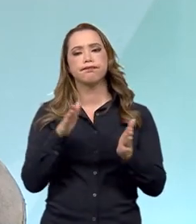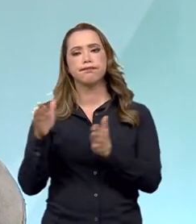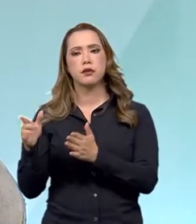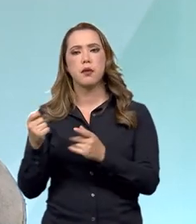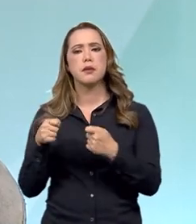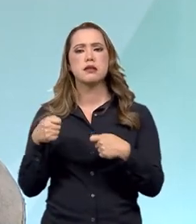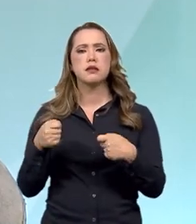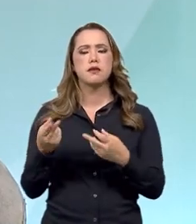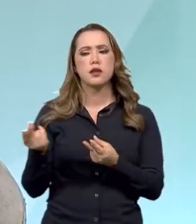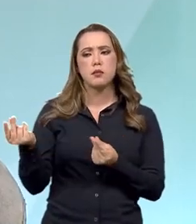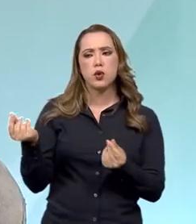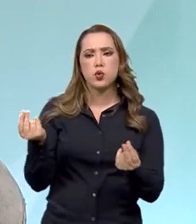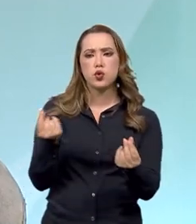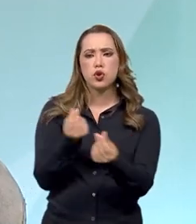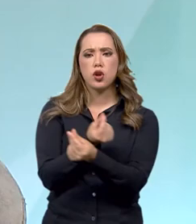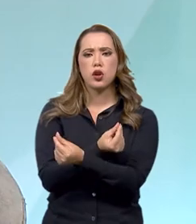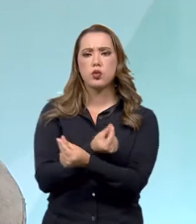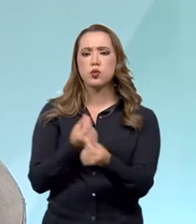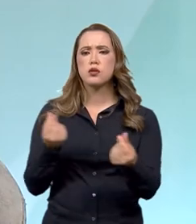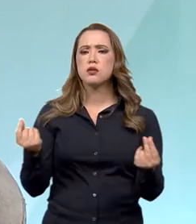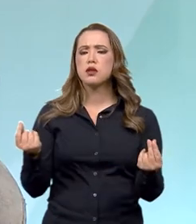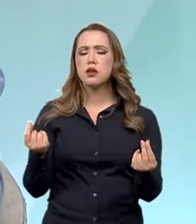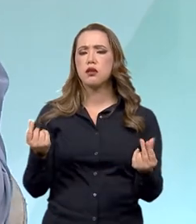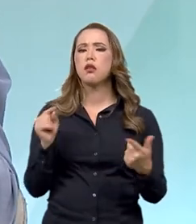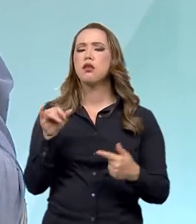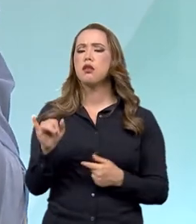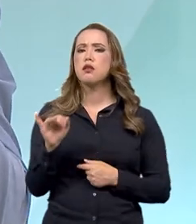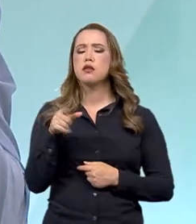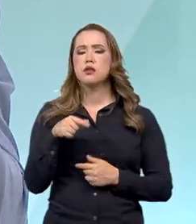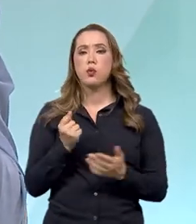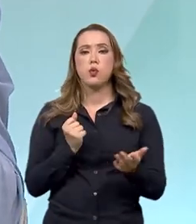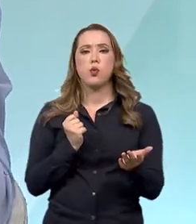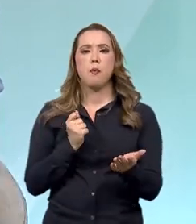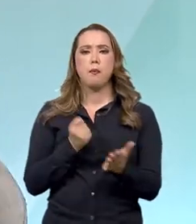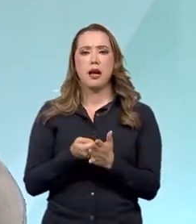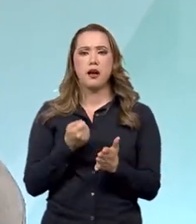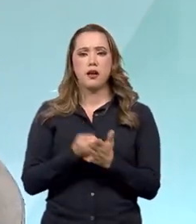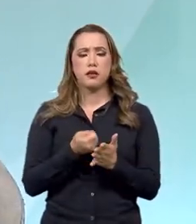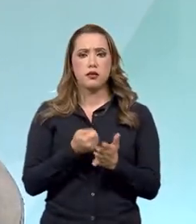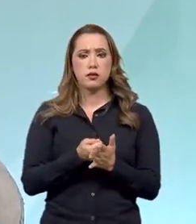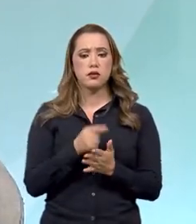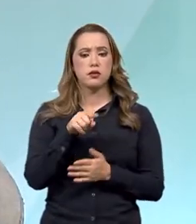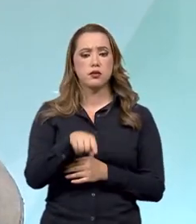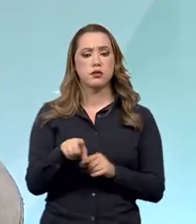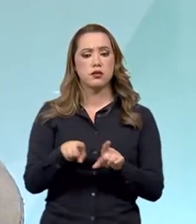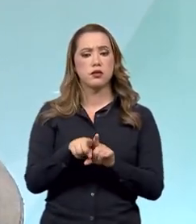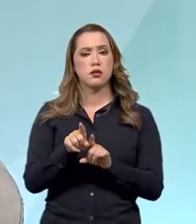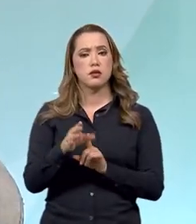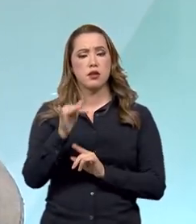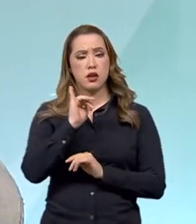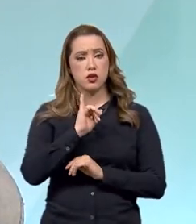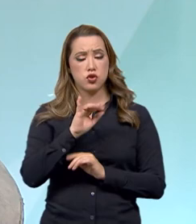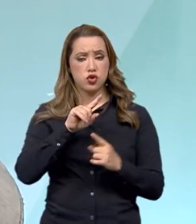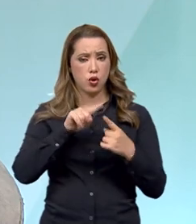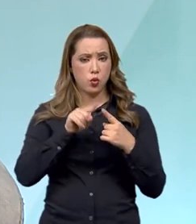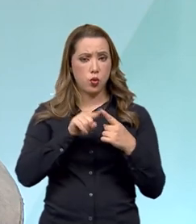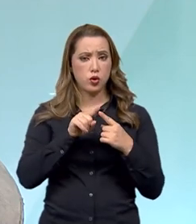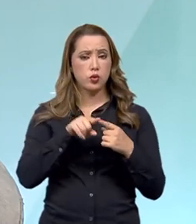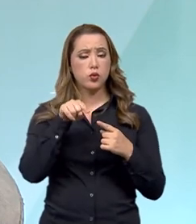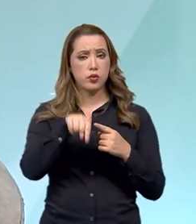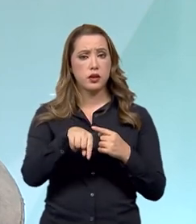o fluxo financeiro, a gente precisa saber se o que está sendo pagado corresponde àquilo que está sendo declarado na encomenda,